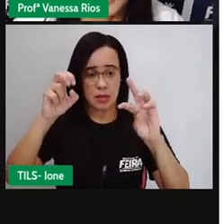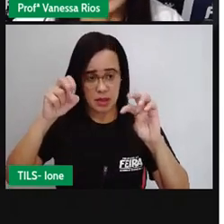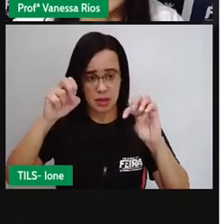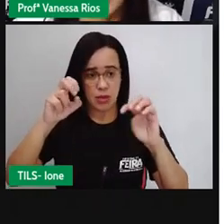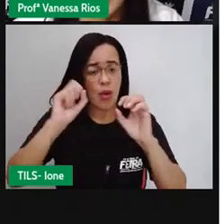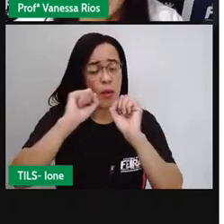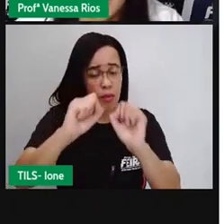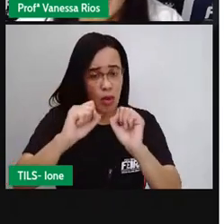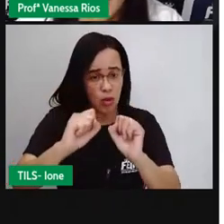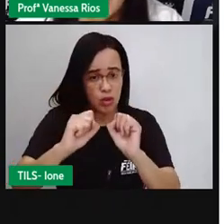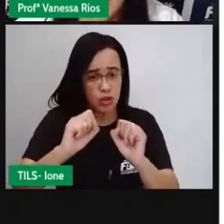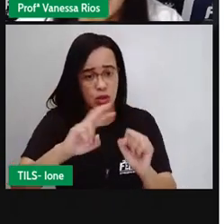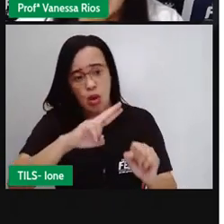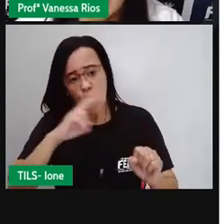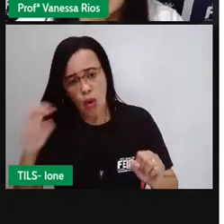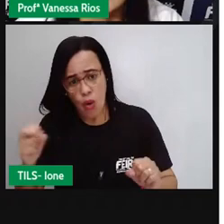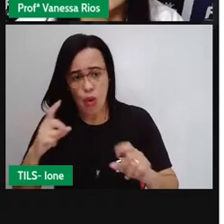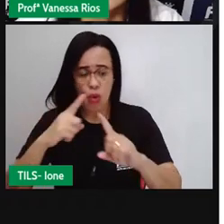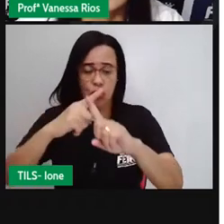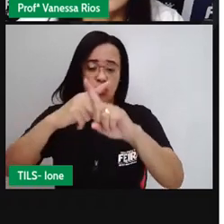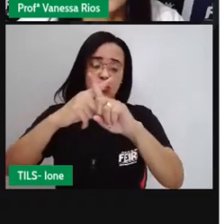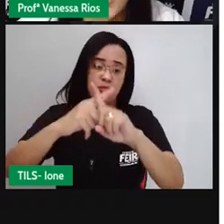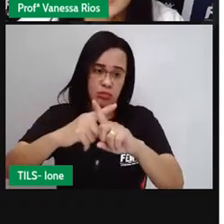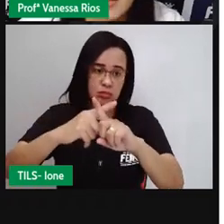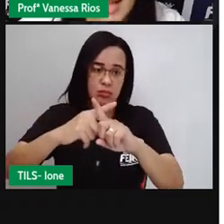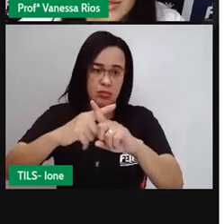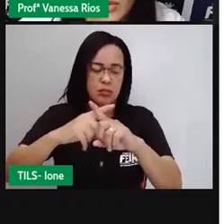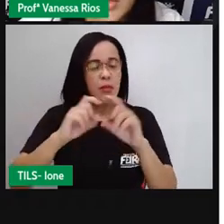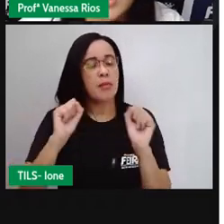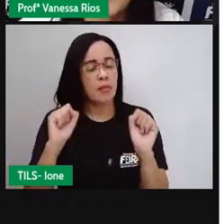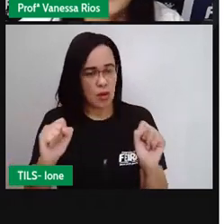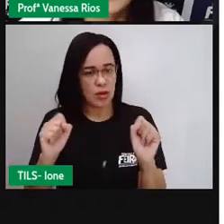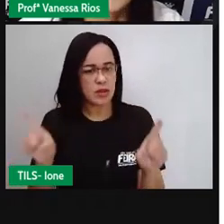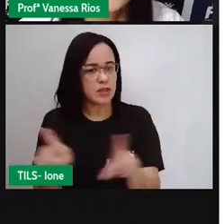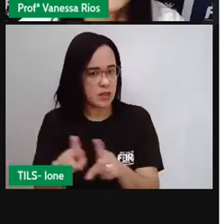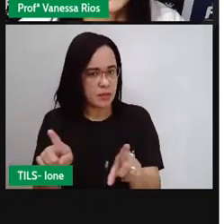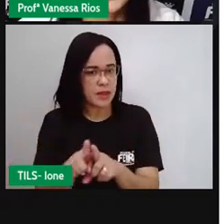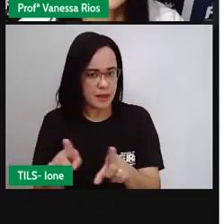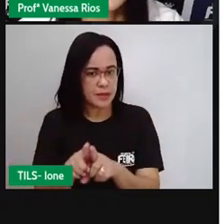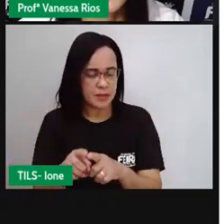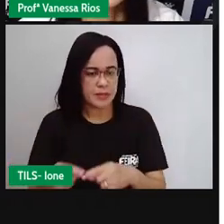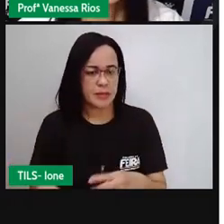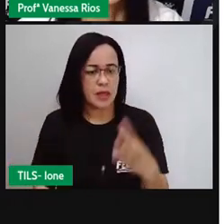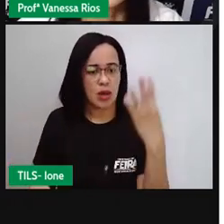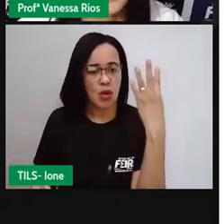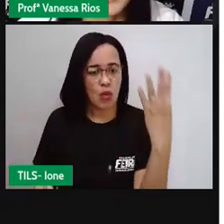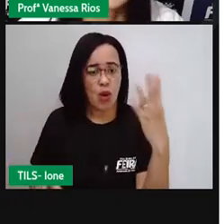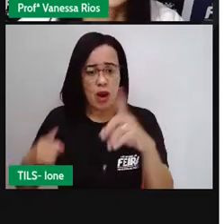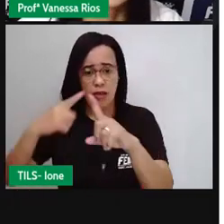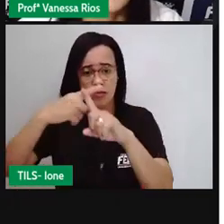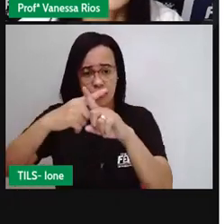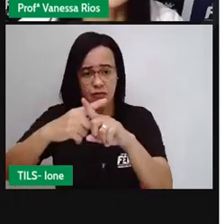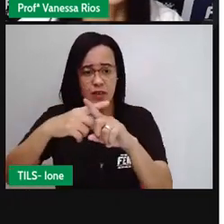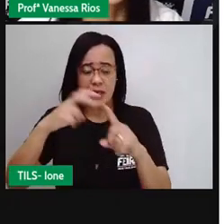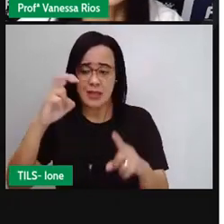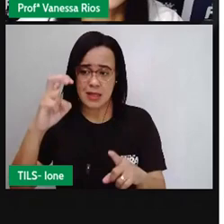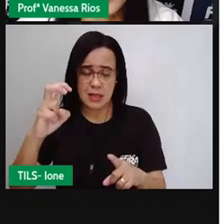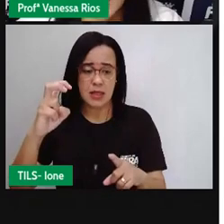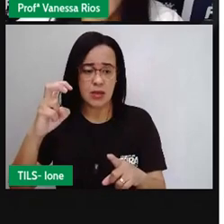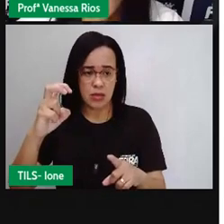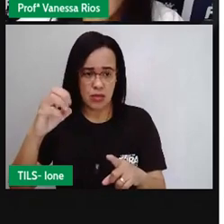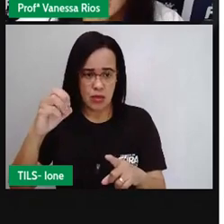Em um latão eu tenho 50 litros e quatro latões eu vou fazer uma multiplicação aí de 4 vezes